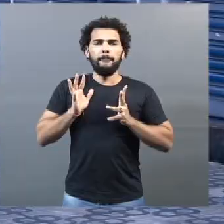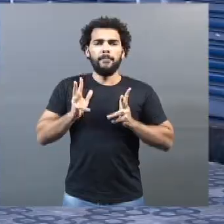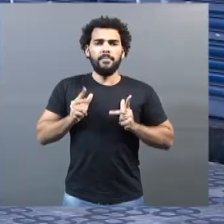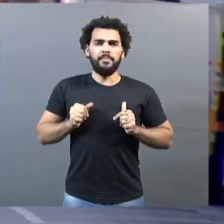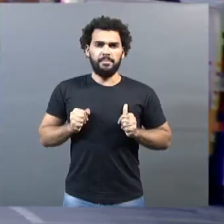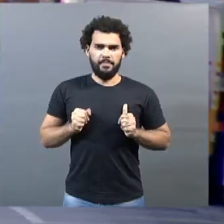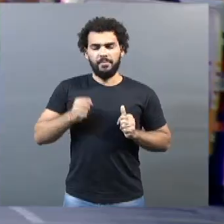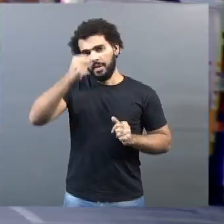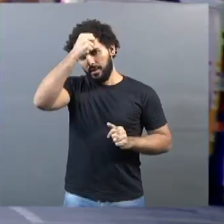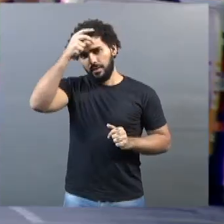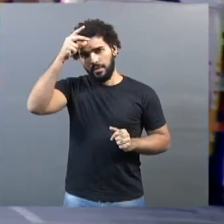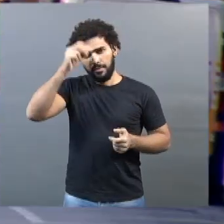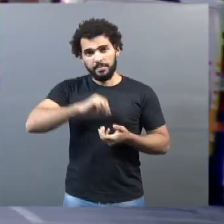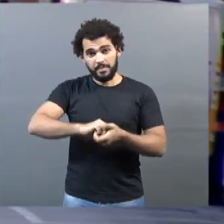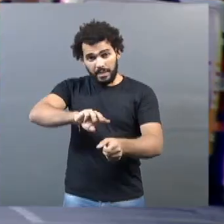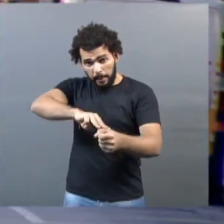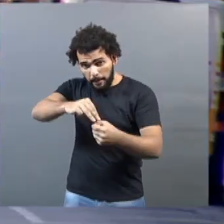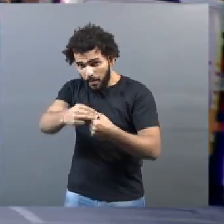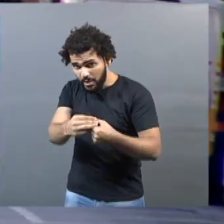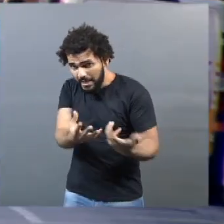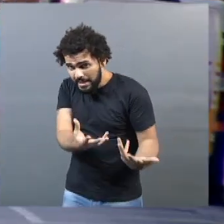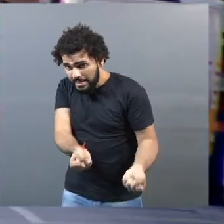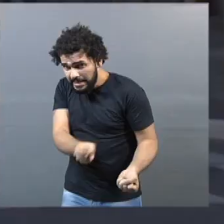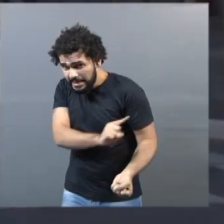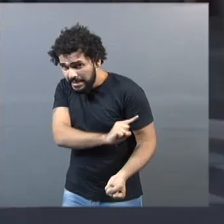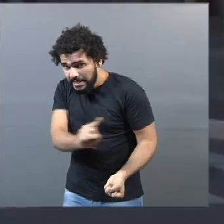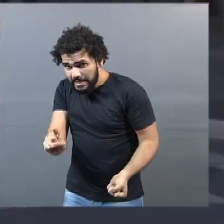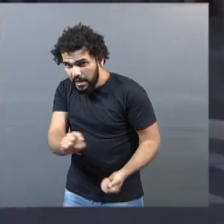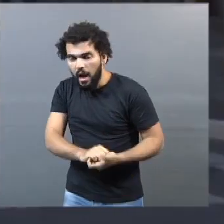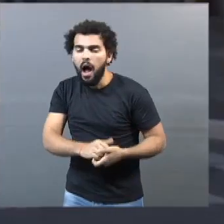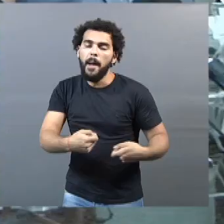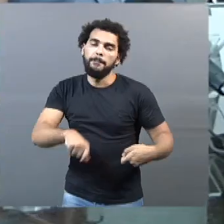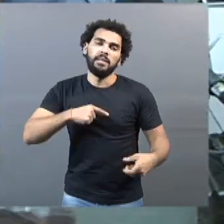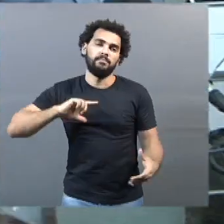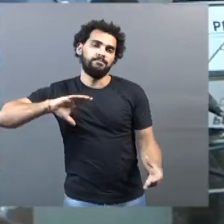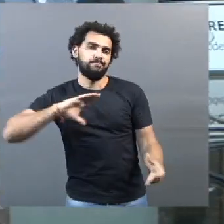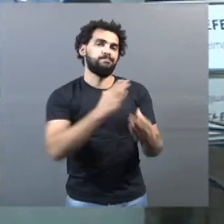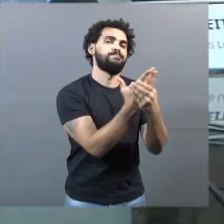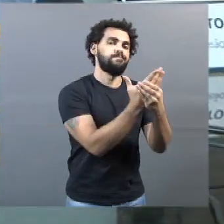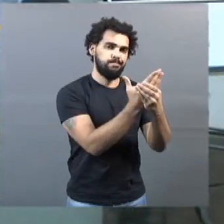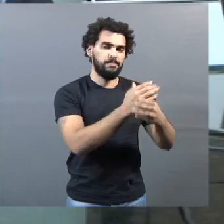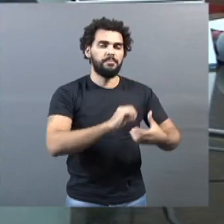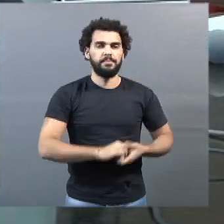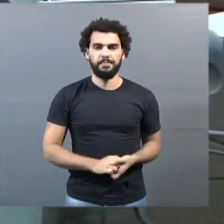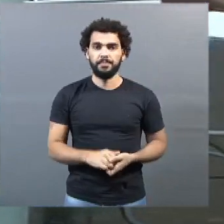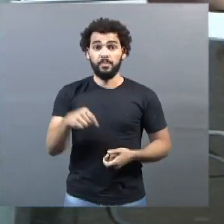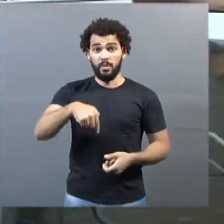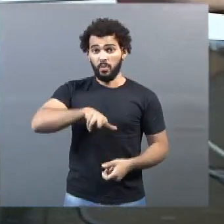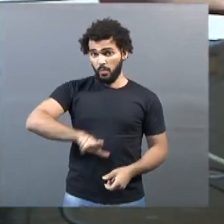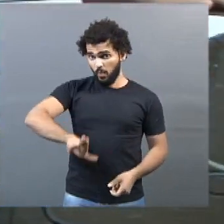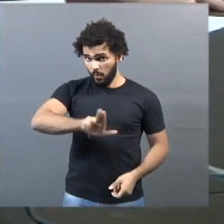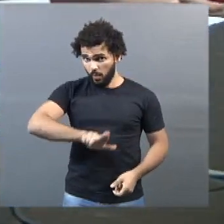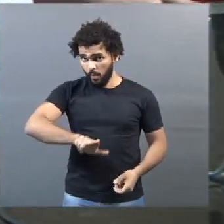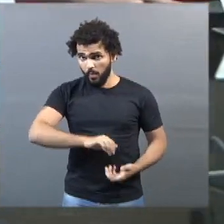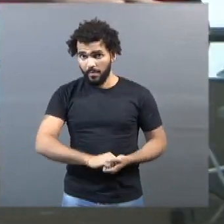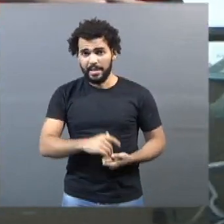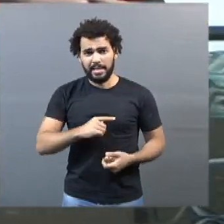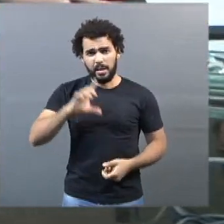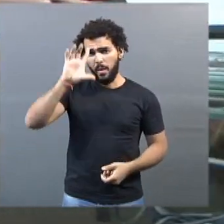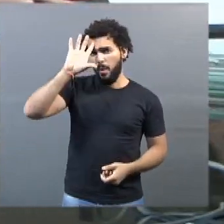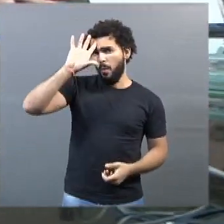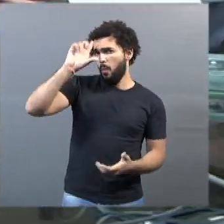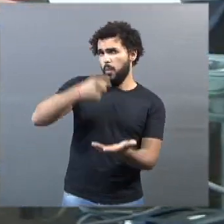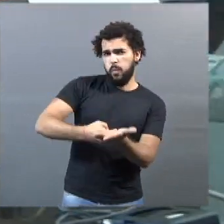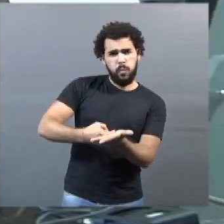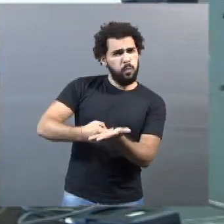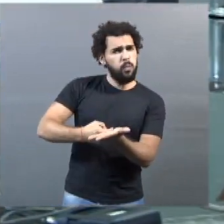não adotar as medidas de isolamento vai responder judicialmente. Em Uberlândia, até então, todas as decisões